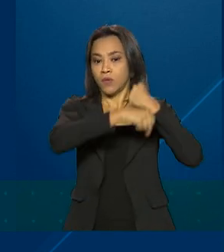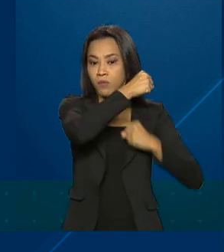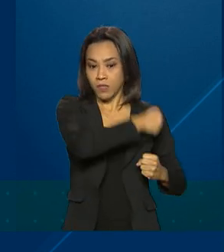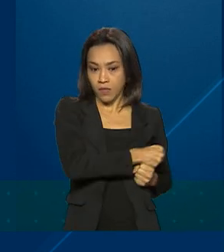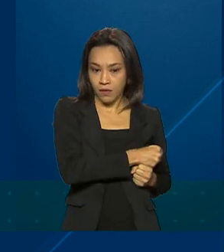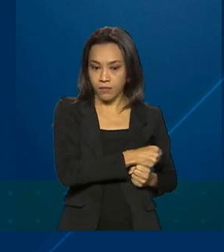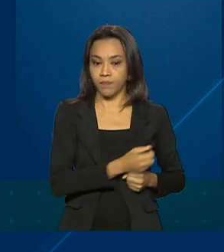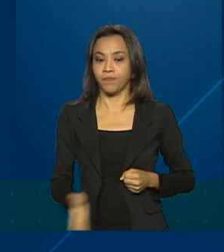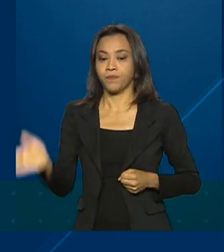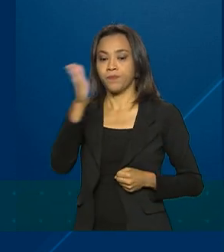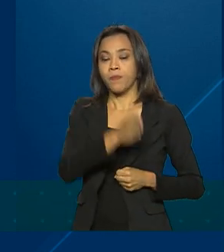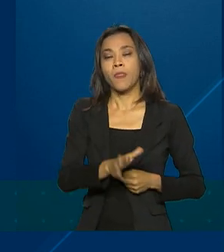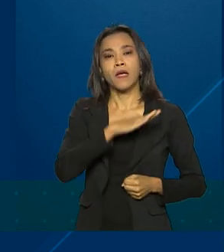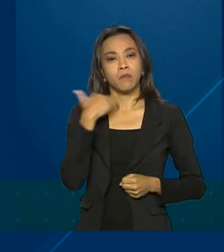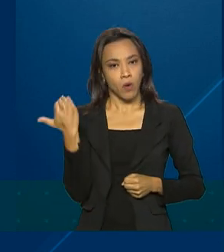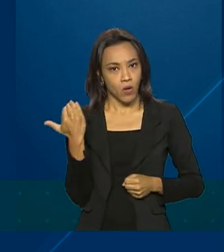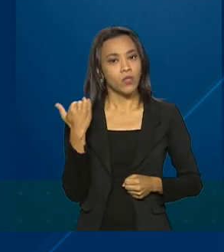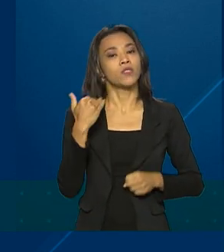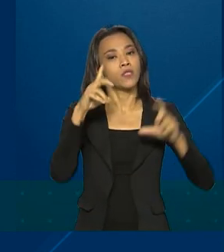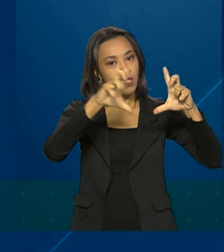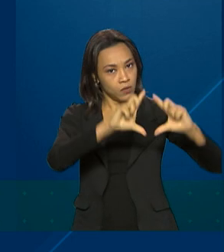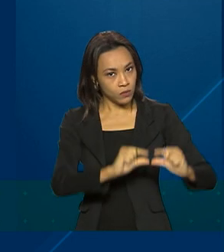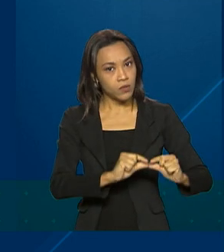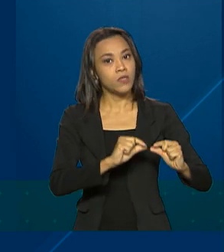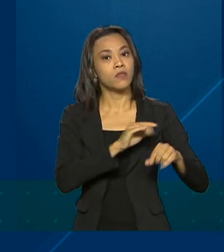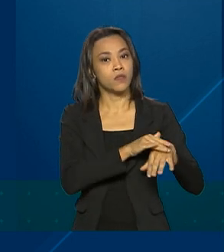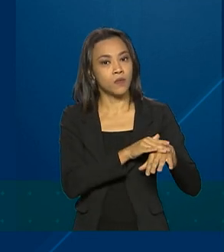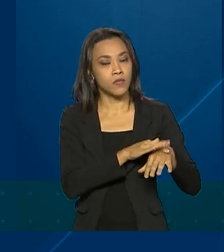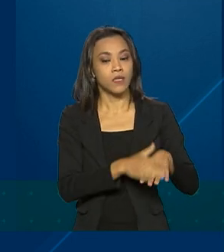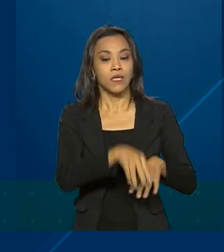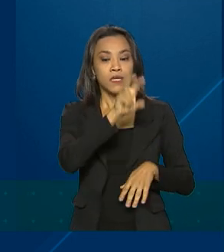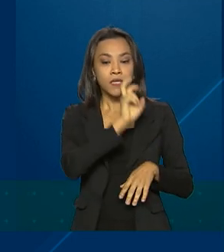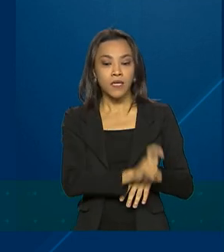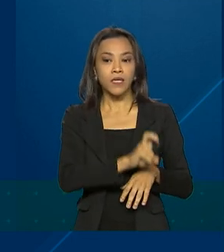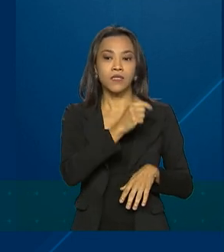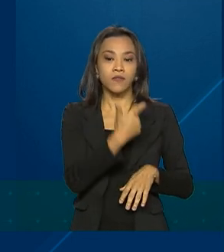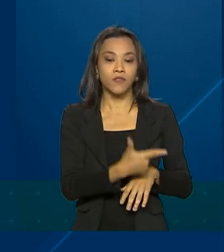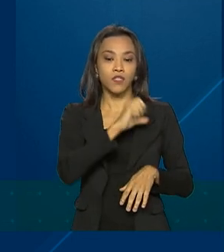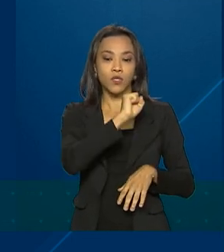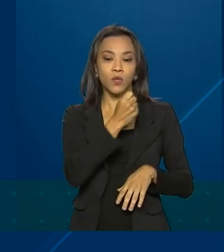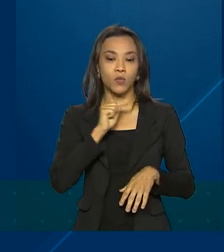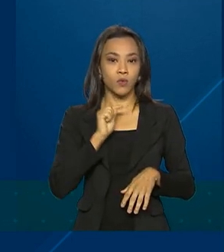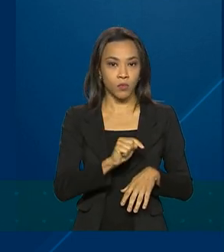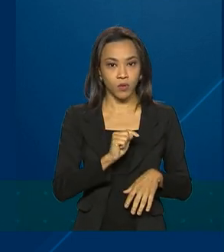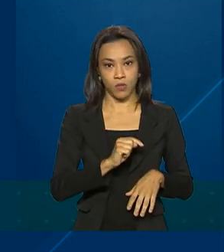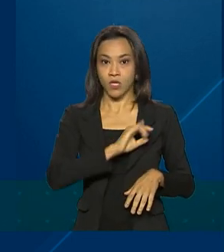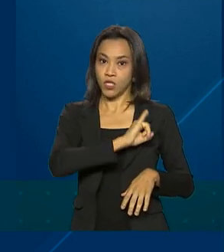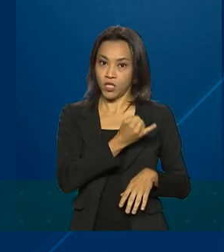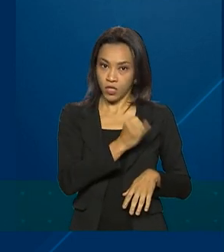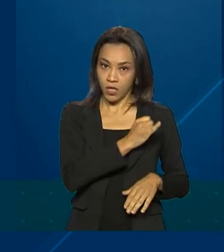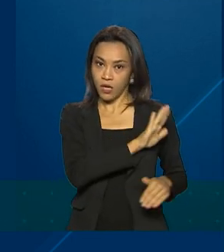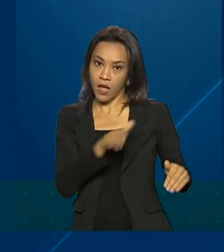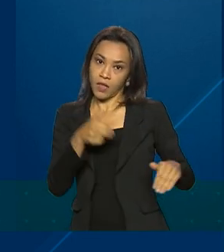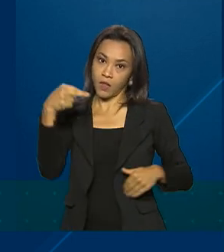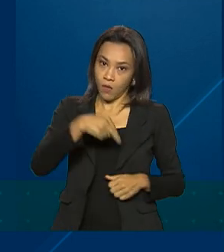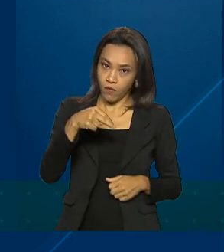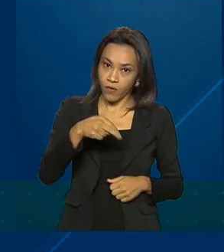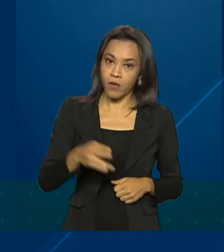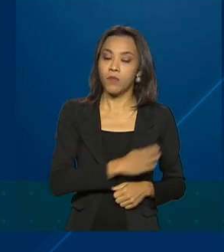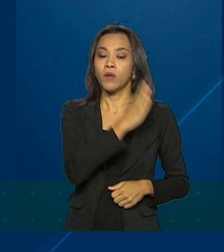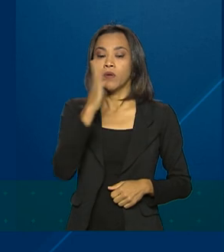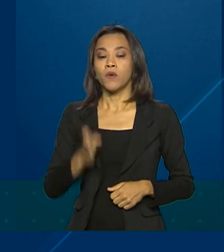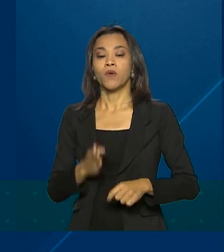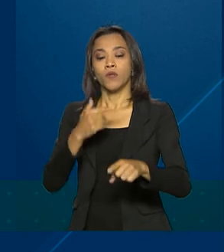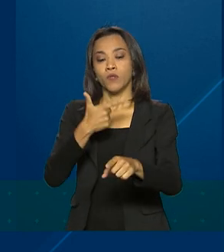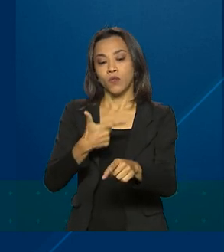As mortes pela doença também diminuíram. Foram 528 óbitos de janeiro a novembro de 2020, contra